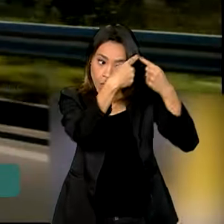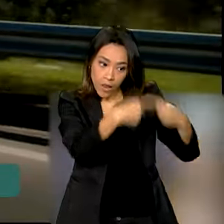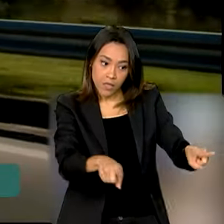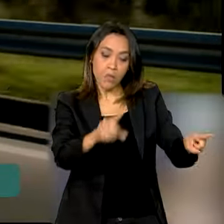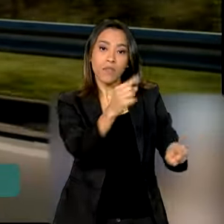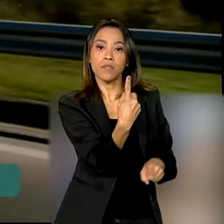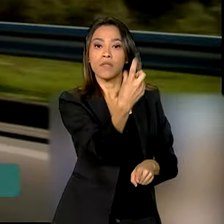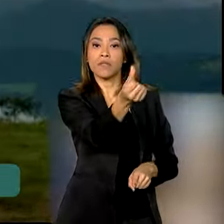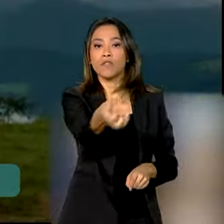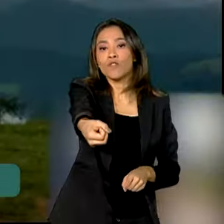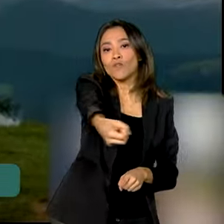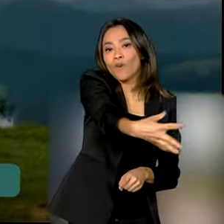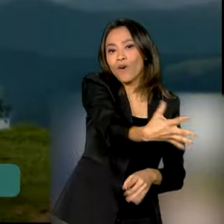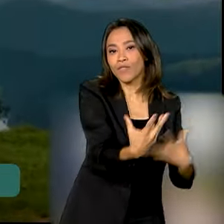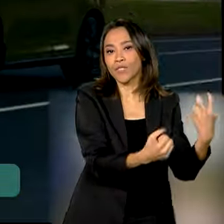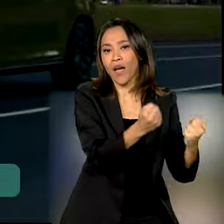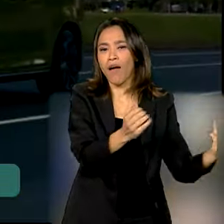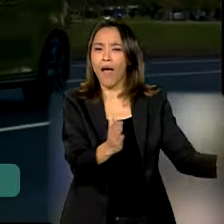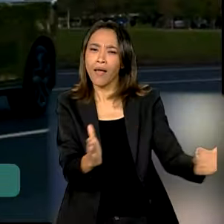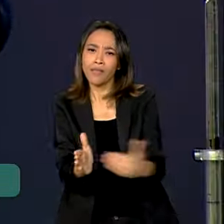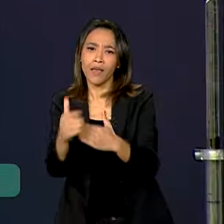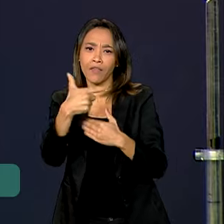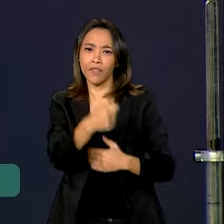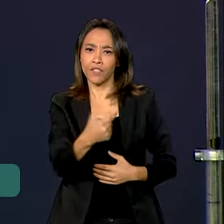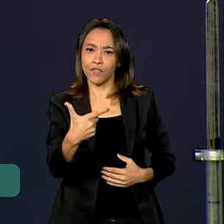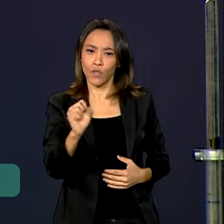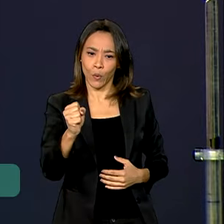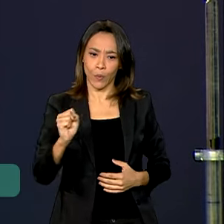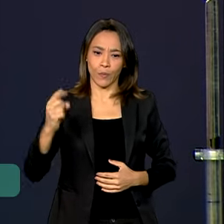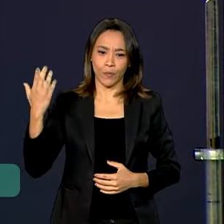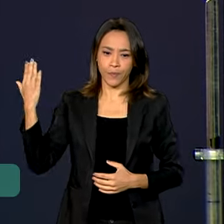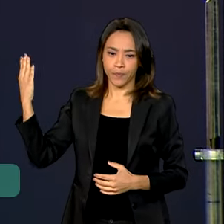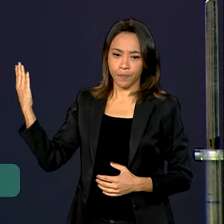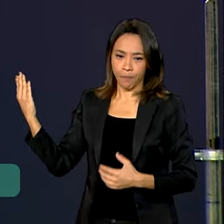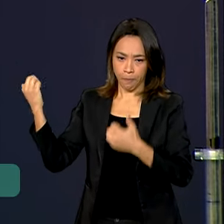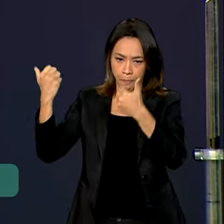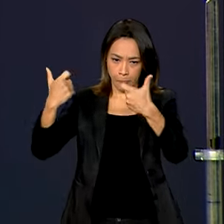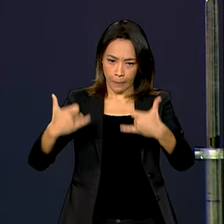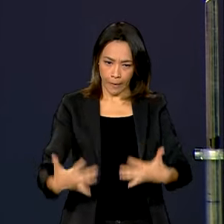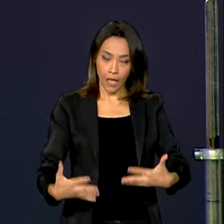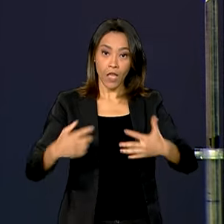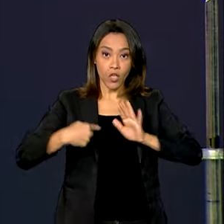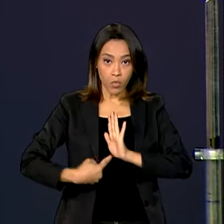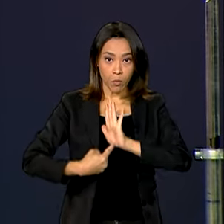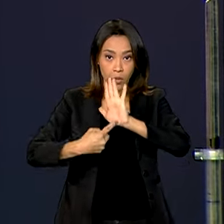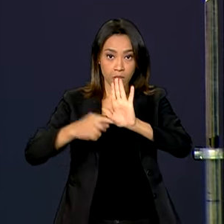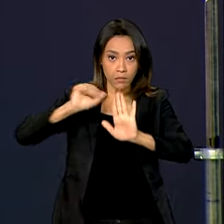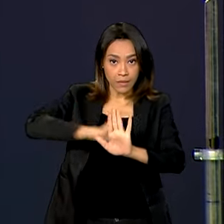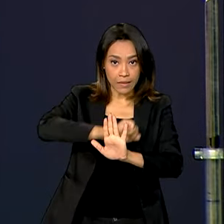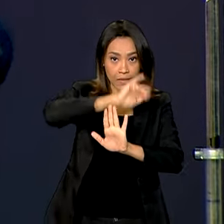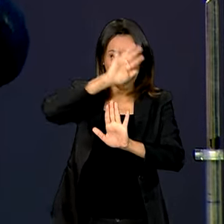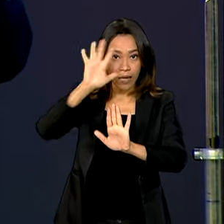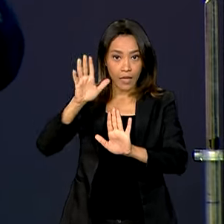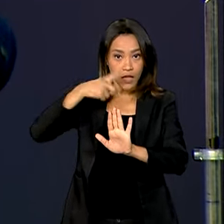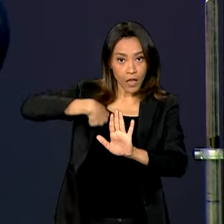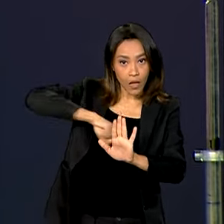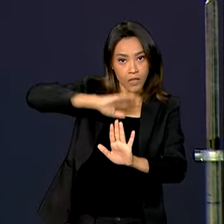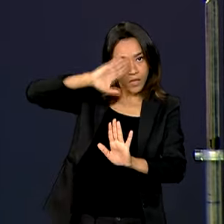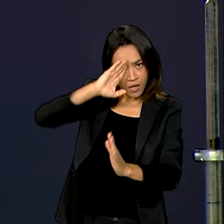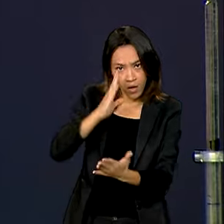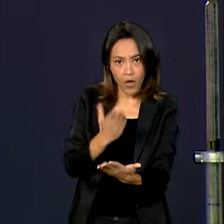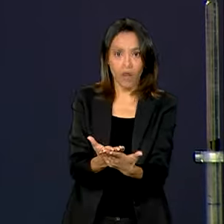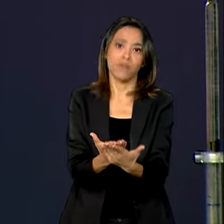novos carros até 2028. Estamos dando uns sinais claros da nossa confiança